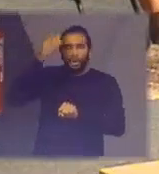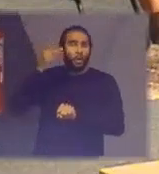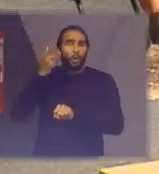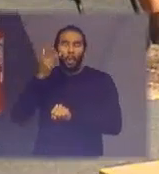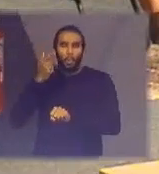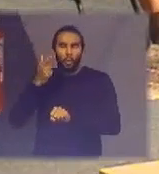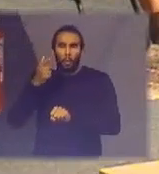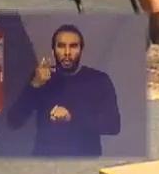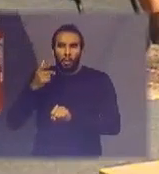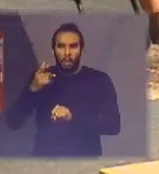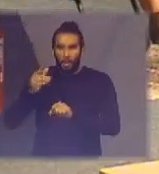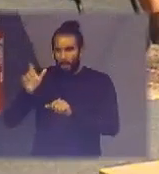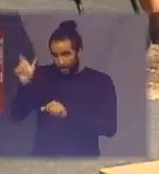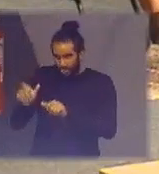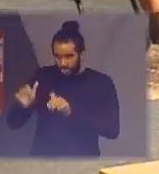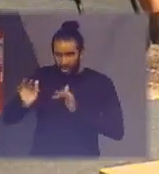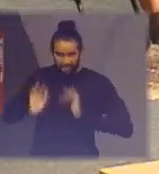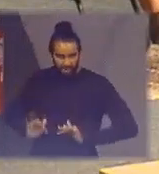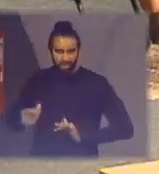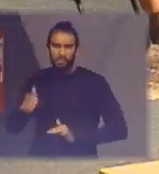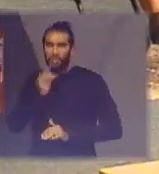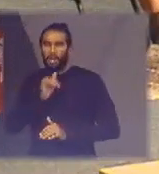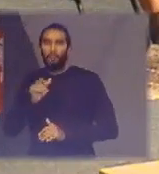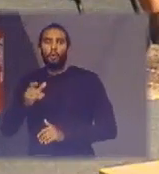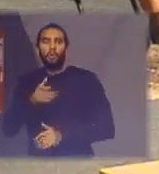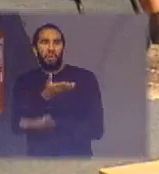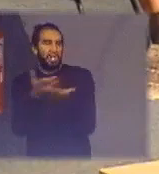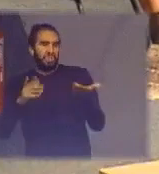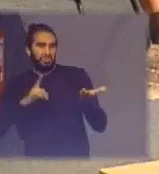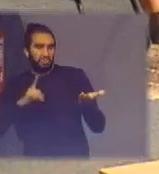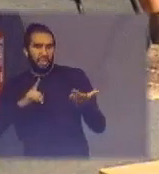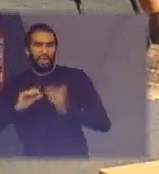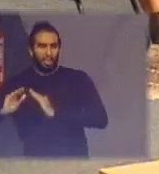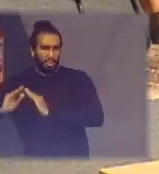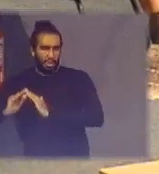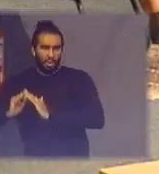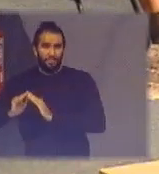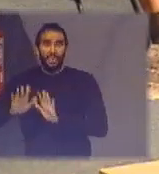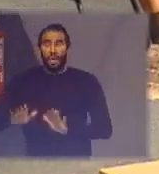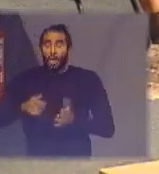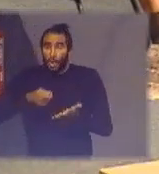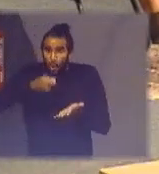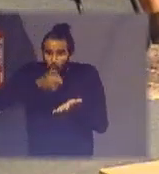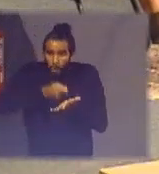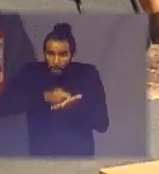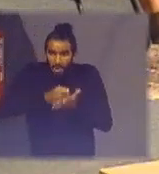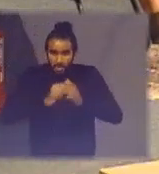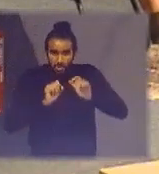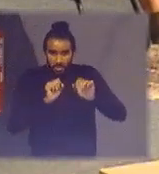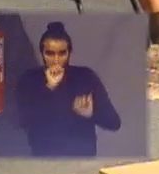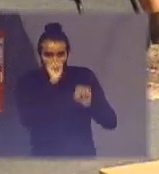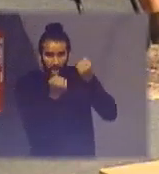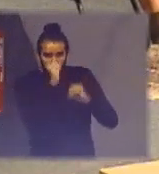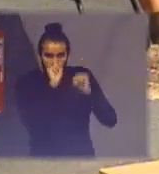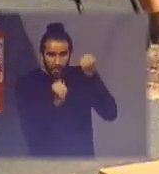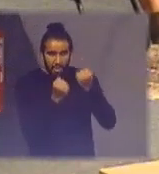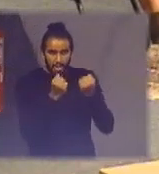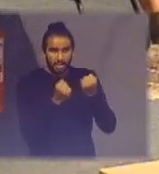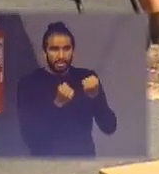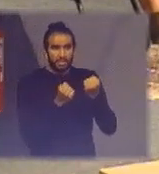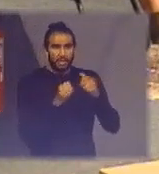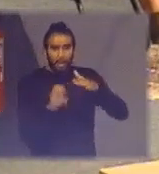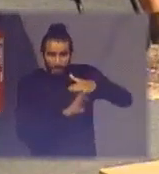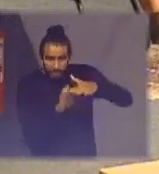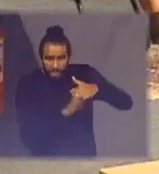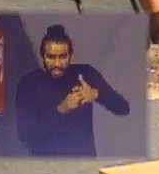física que vocês tem nas suas casas é obrigação de cada empresa que vende diretamente